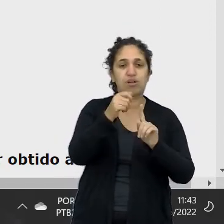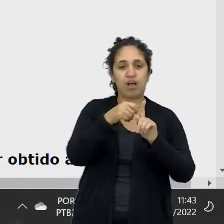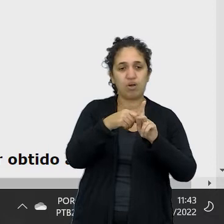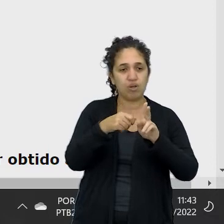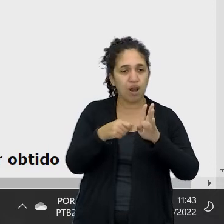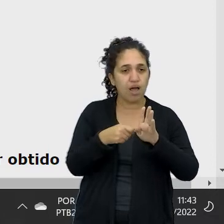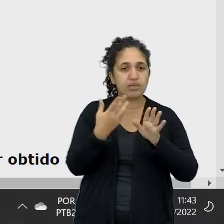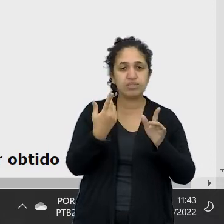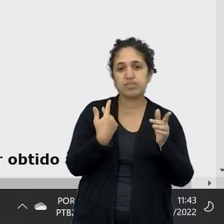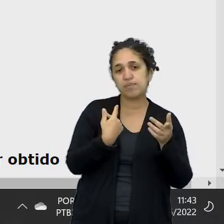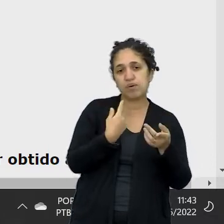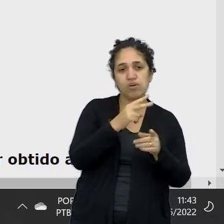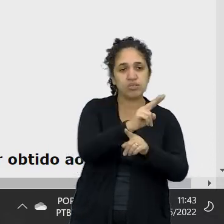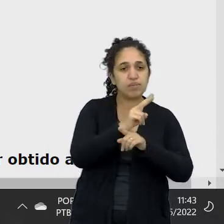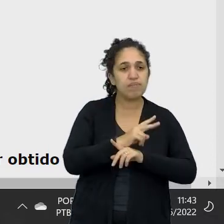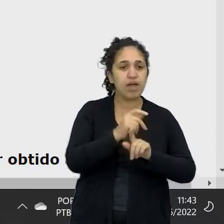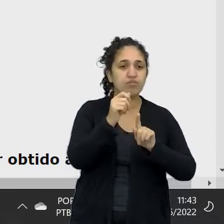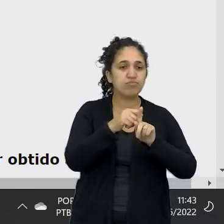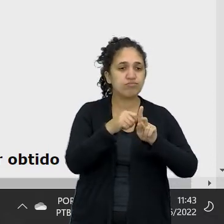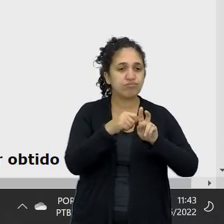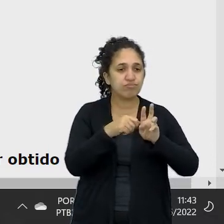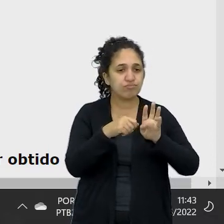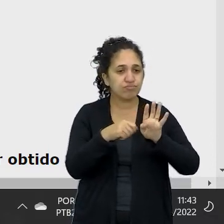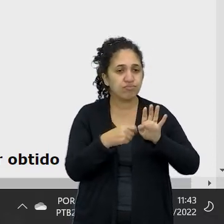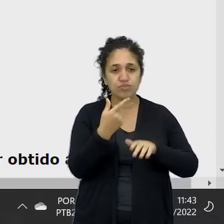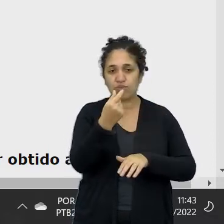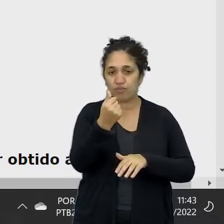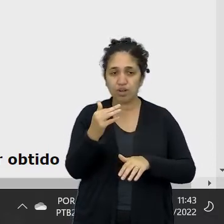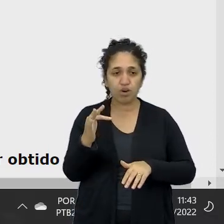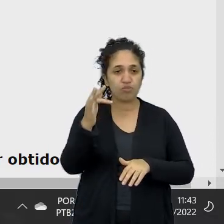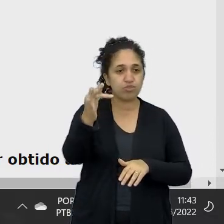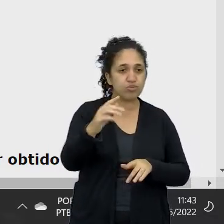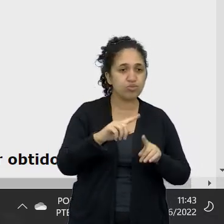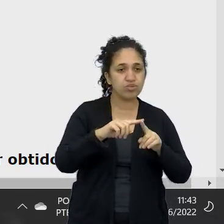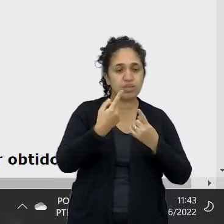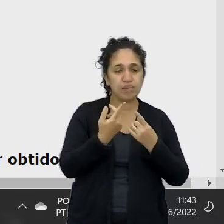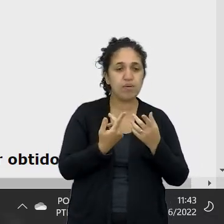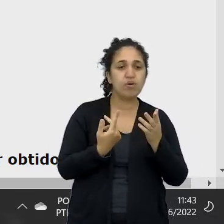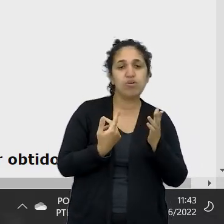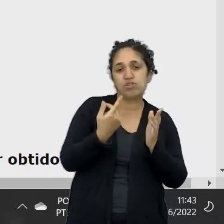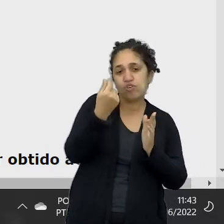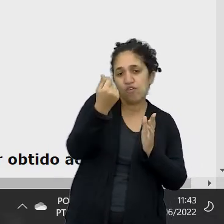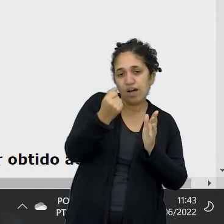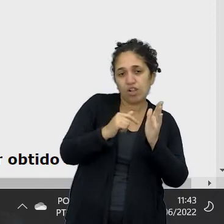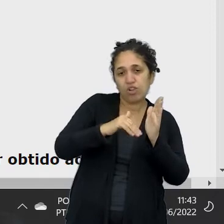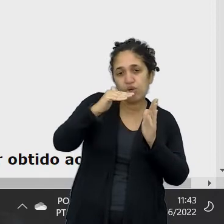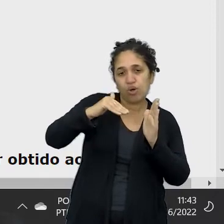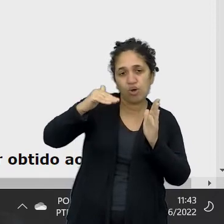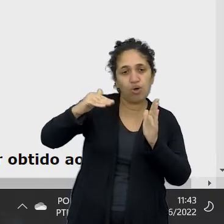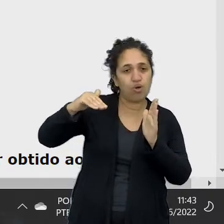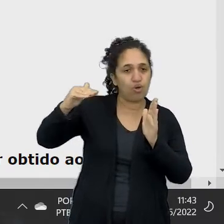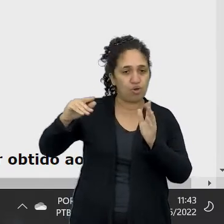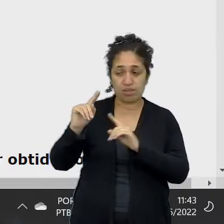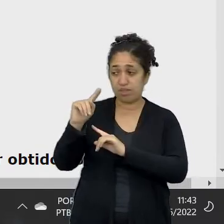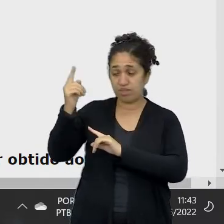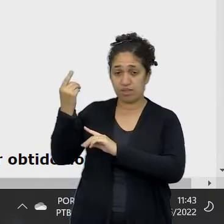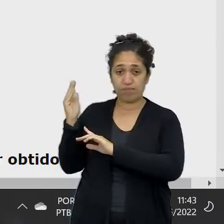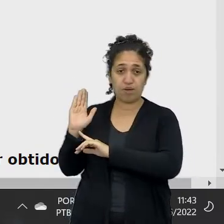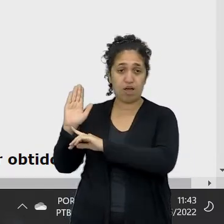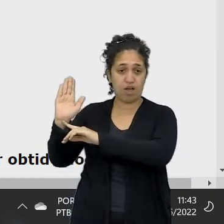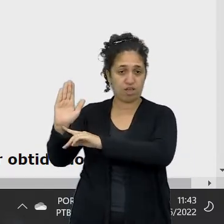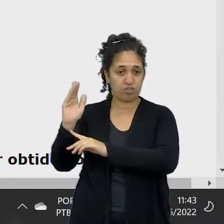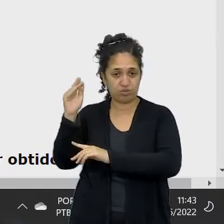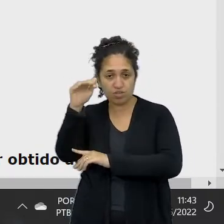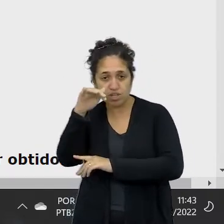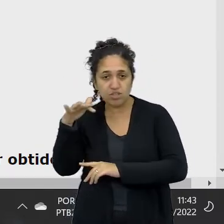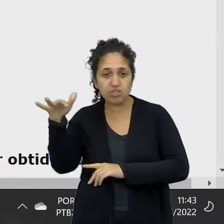financiamento com prestações fixas, valor futuro de um capital e correção de valores. Depois, a gente tem o ajuda, é o